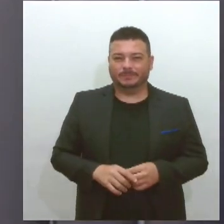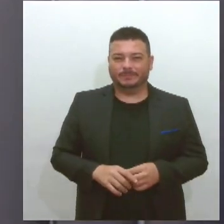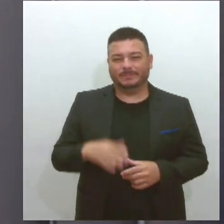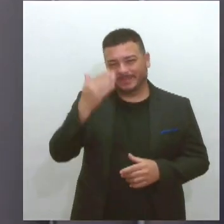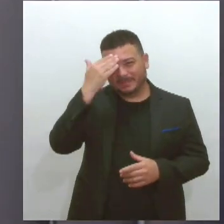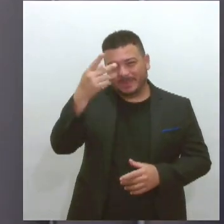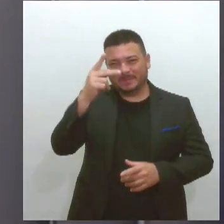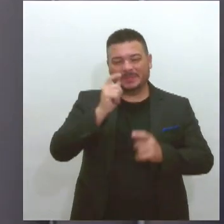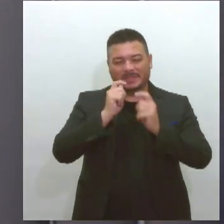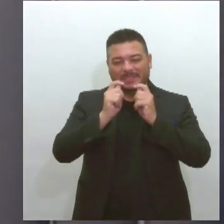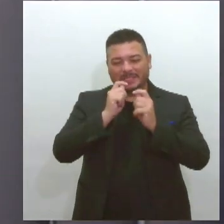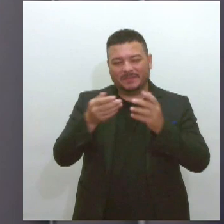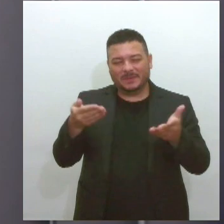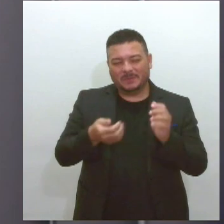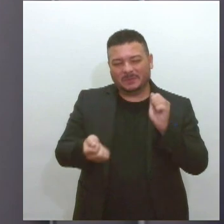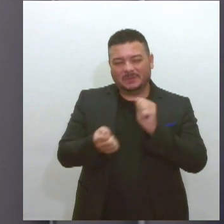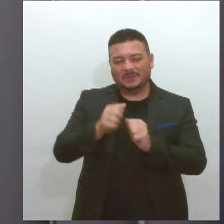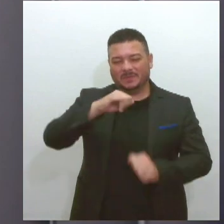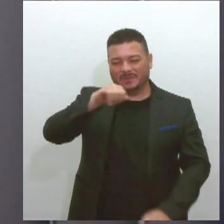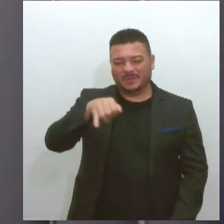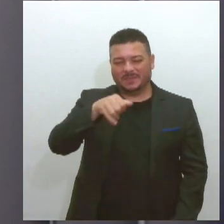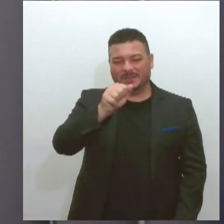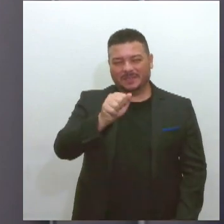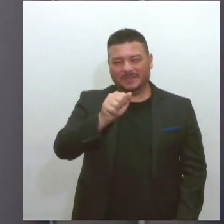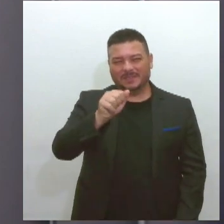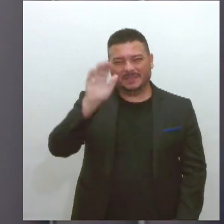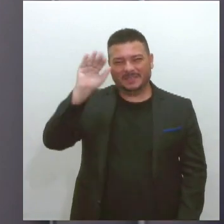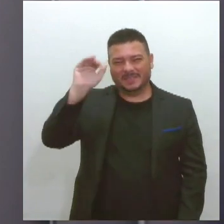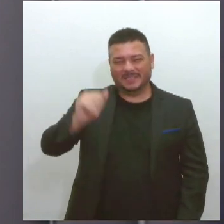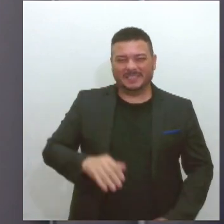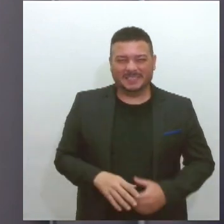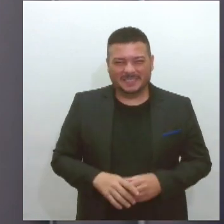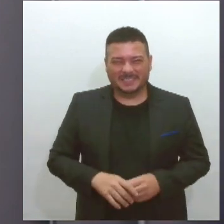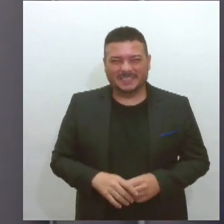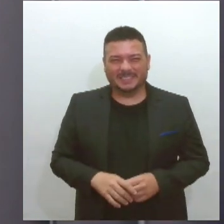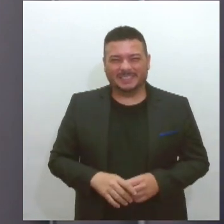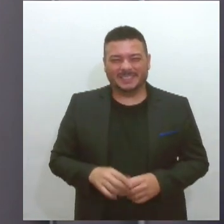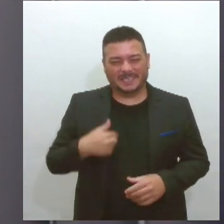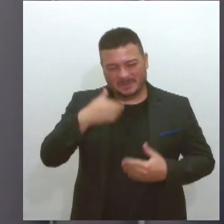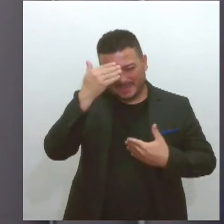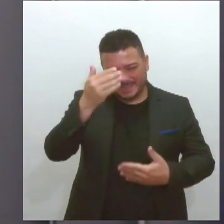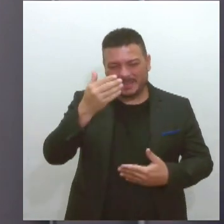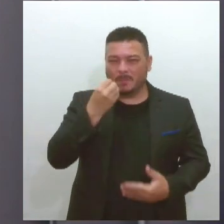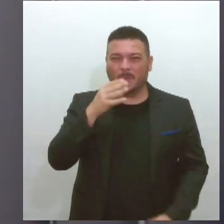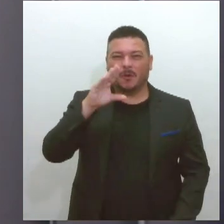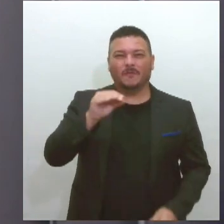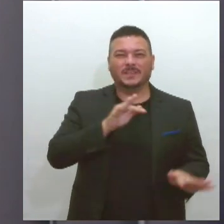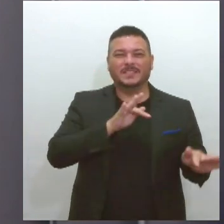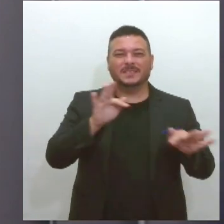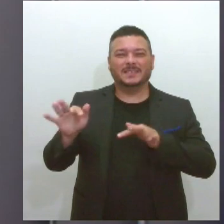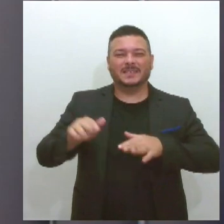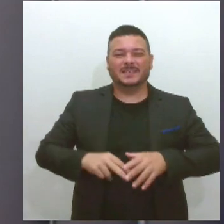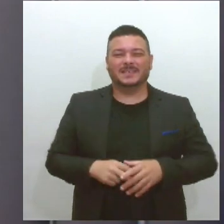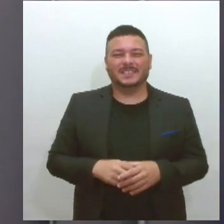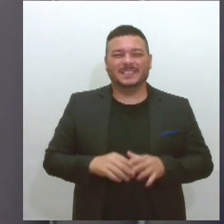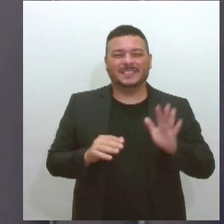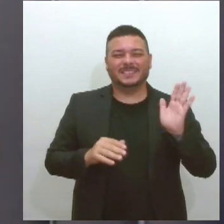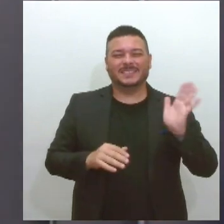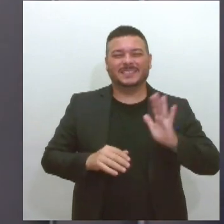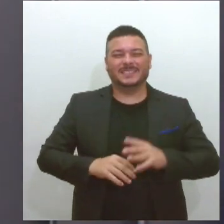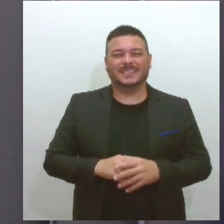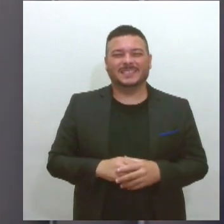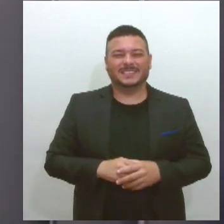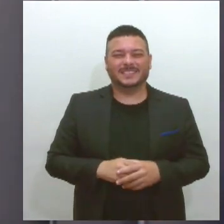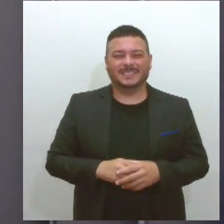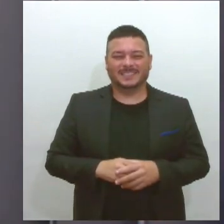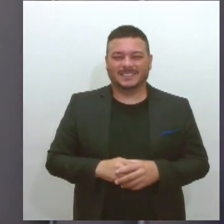hoje comigo aqui no Jornal da Leste, bom, Suyane? Boa noite para você. Bom fim de semana. Tchau, Para vocês também. Tchau, tchau. Olha aí, que